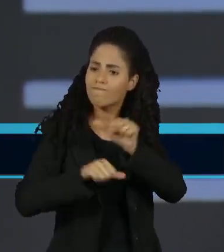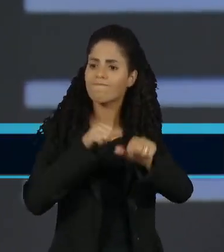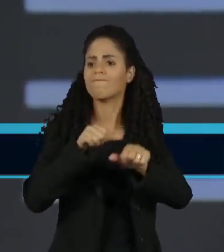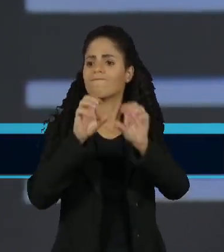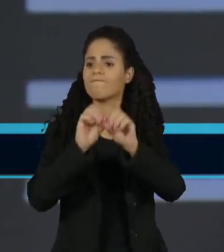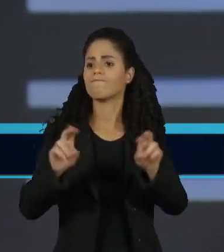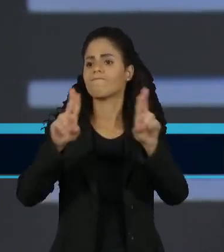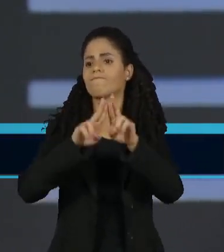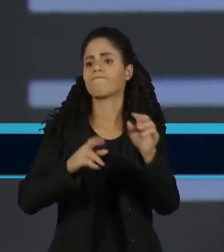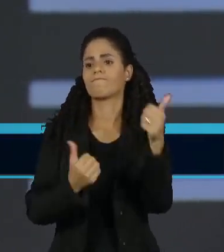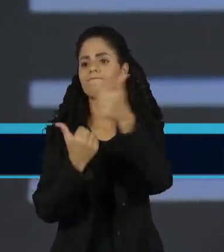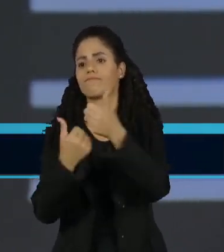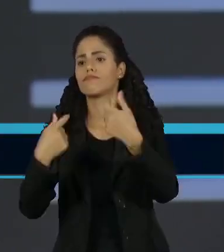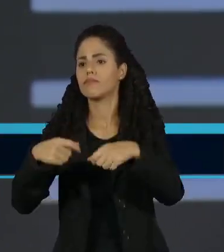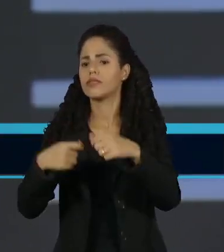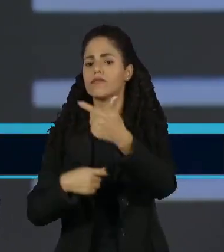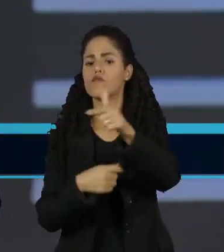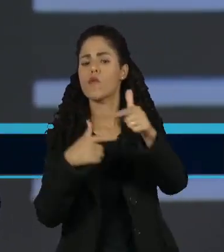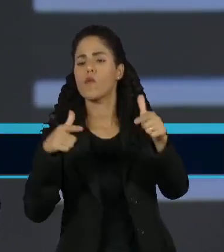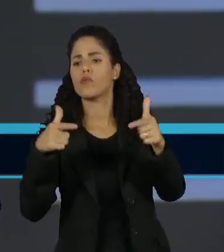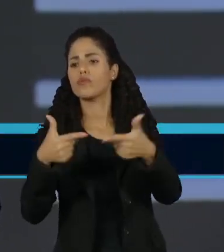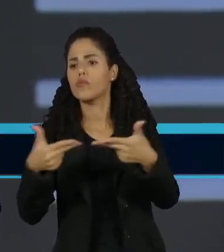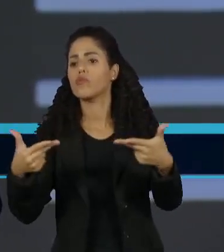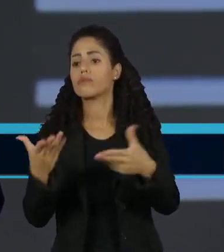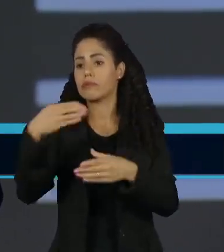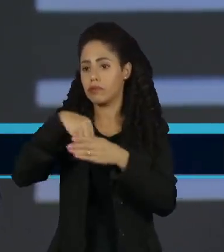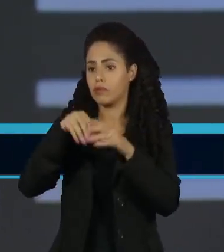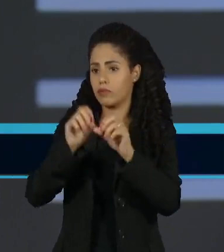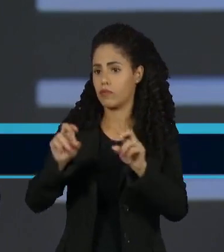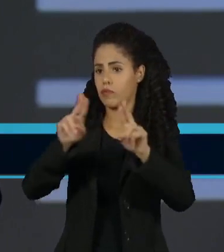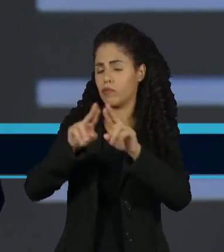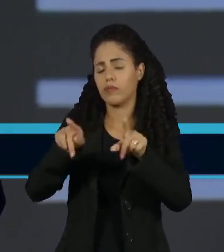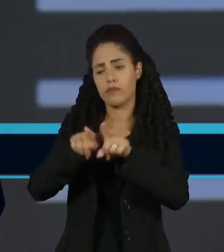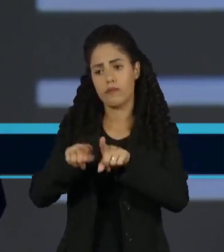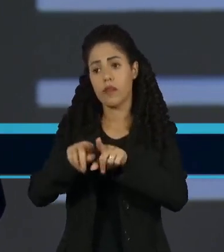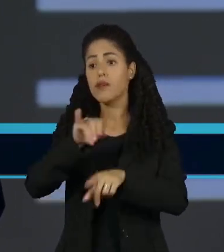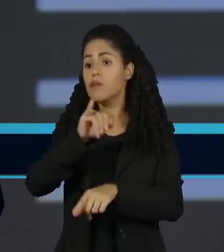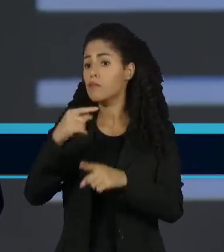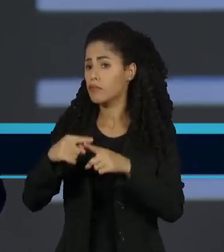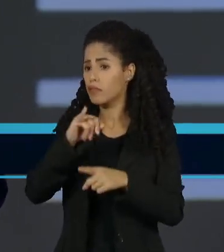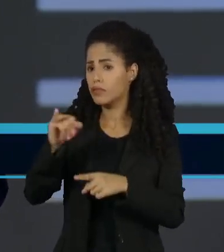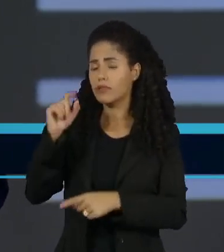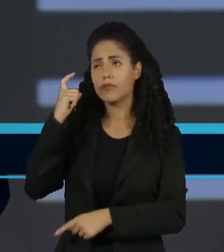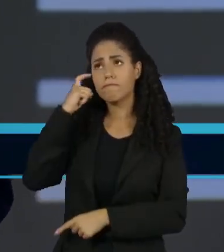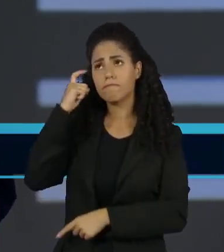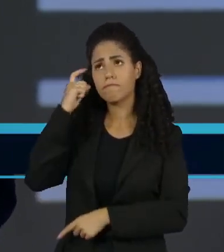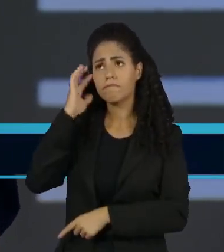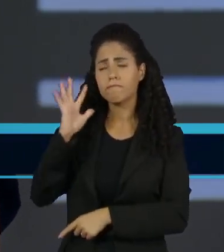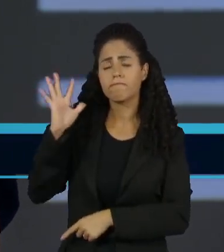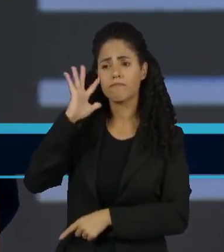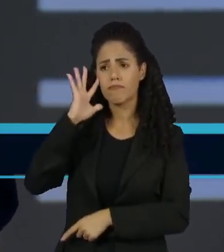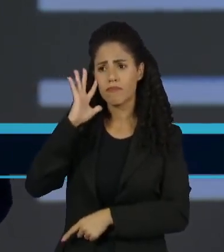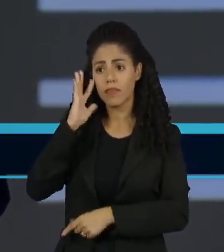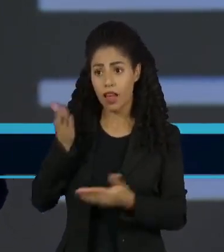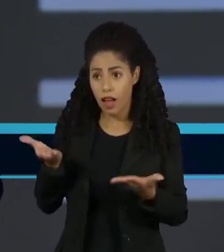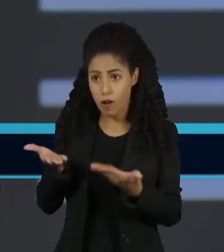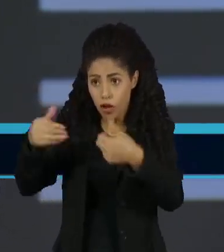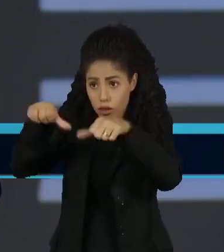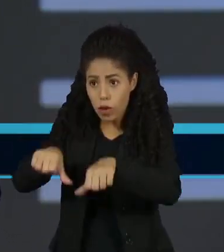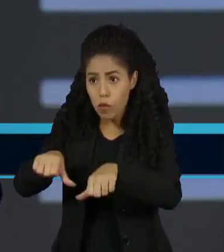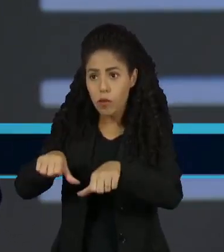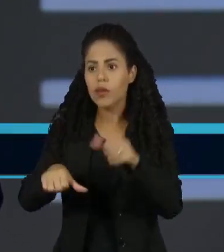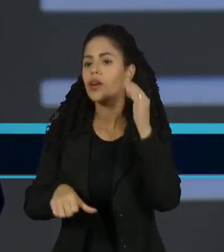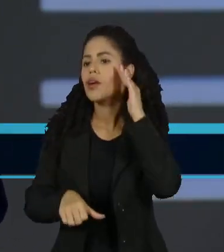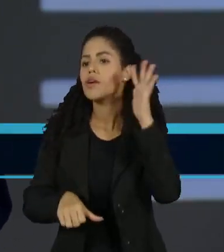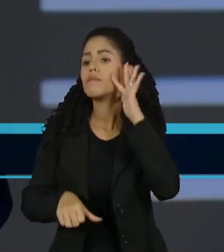Conselho de Segurança, mas em outras instâncias da ONU também. Porque se a gente pode pensar que está ruim com a ONU, a gente